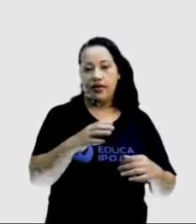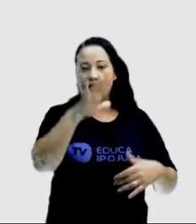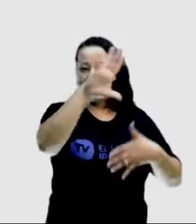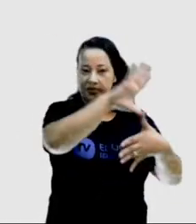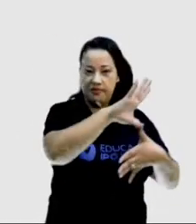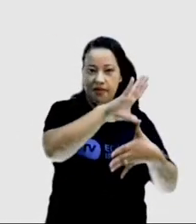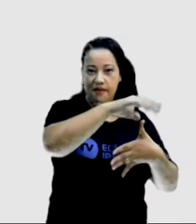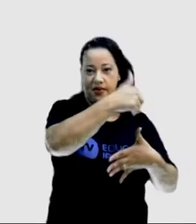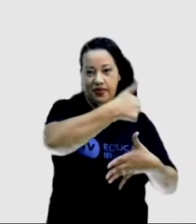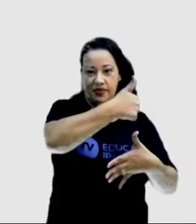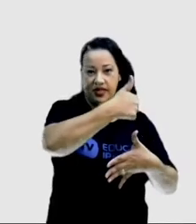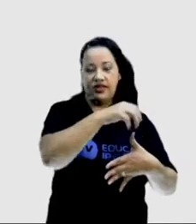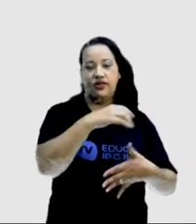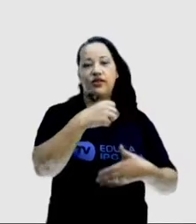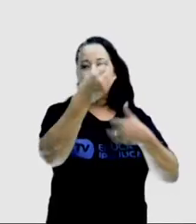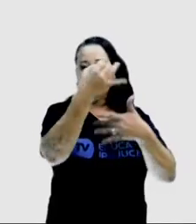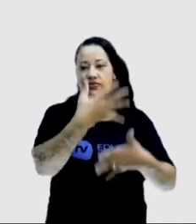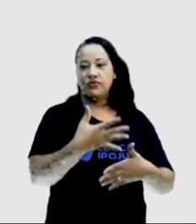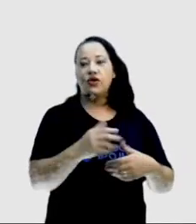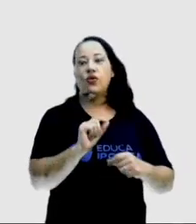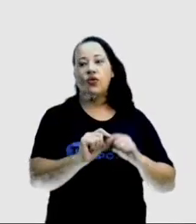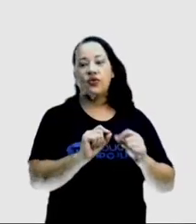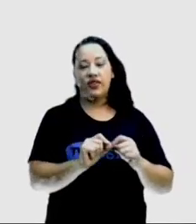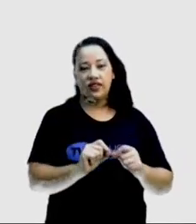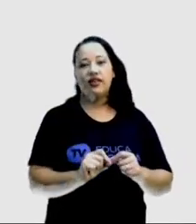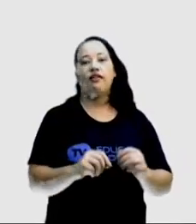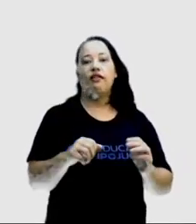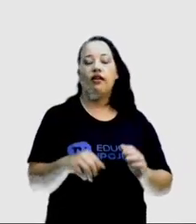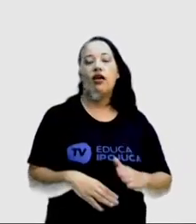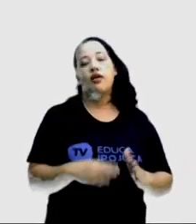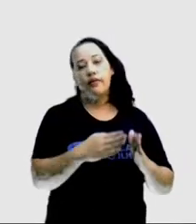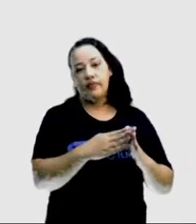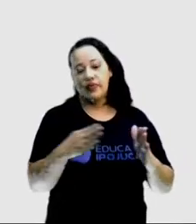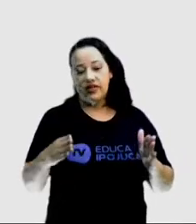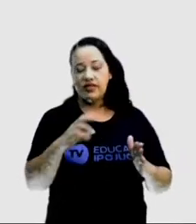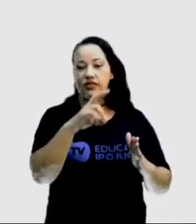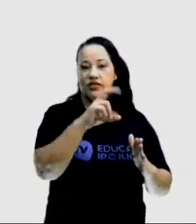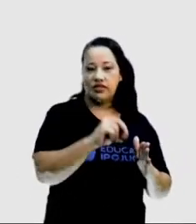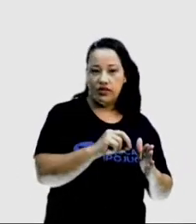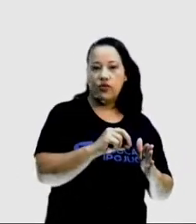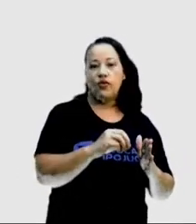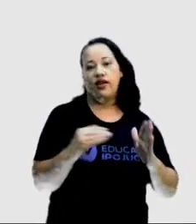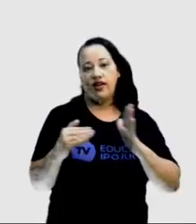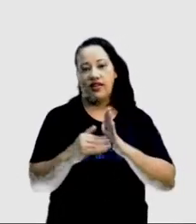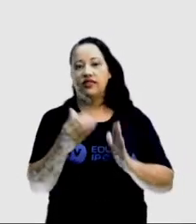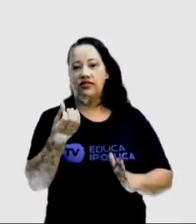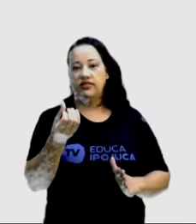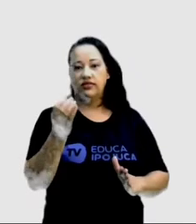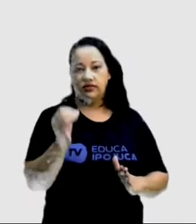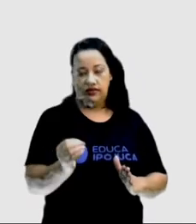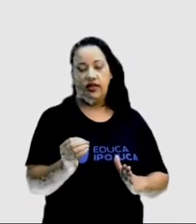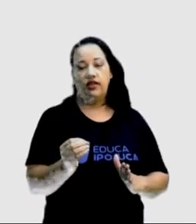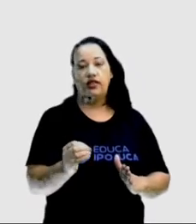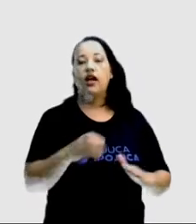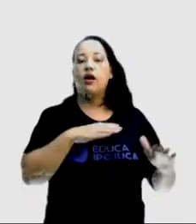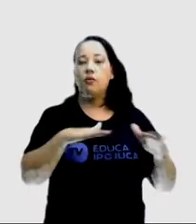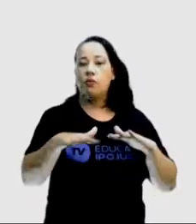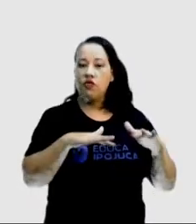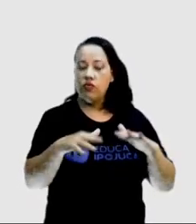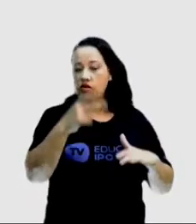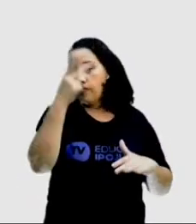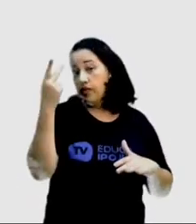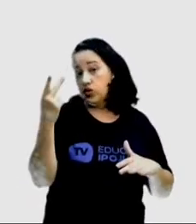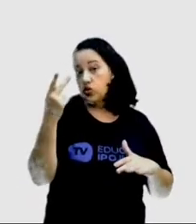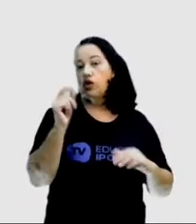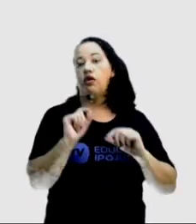movimento migratório que aconteceu na década de 50 e 60, que é um movimento onde boa parte das pessoas